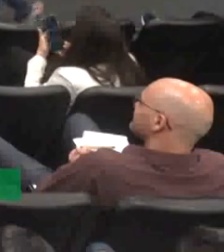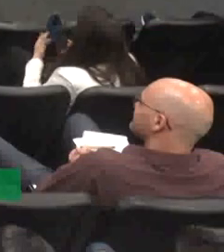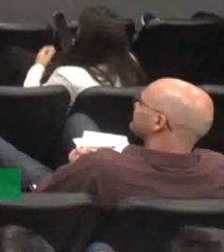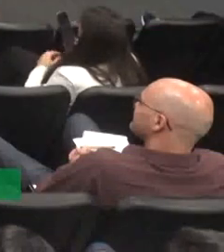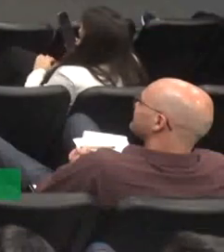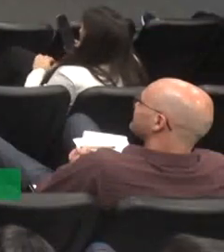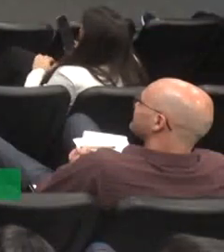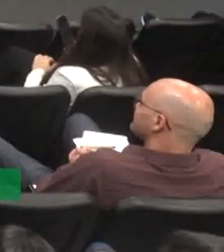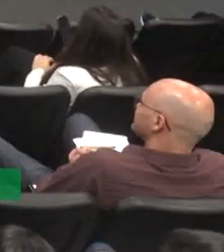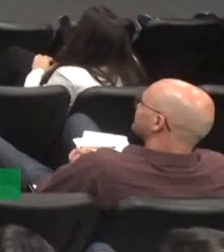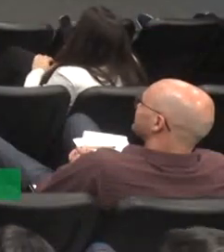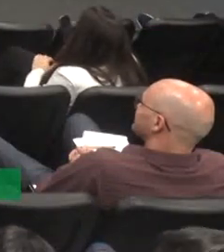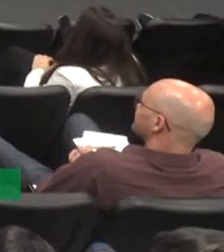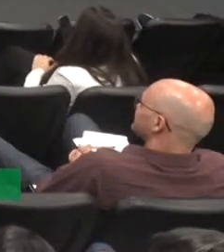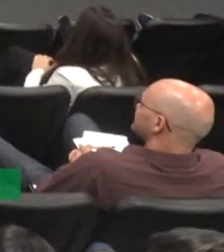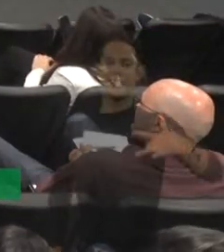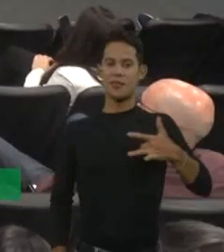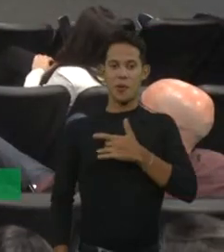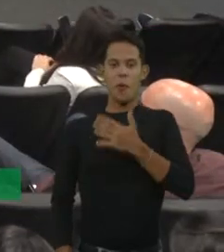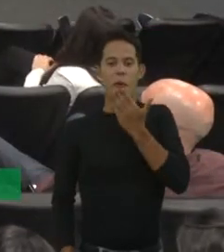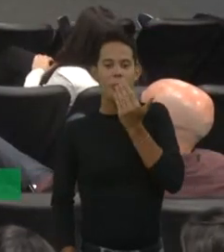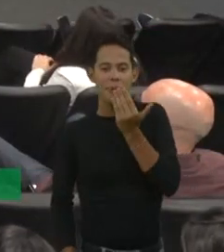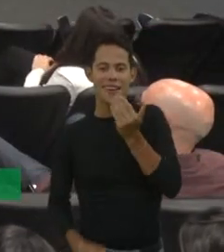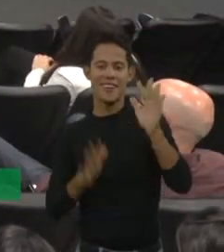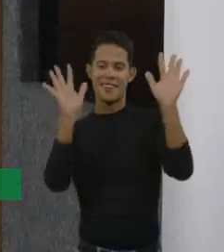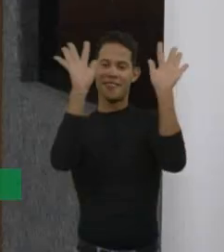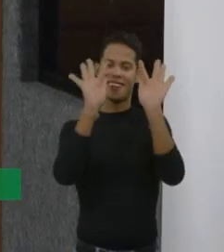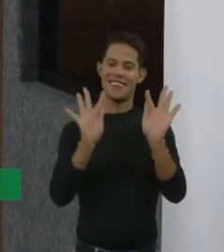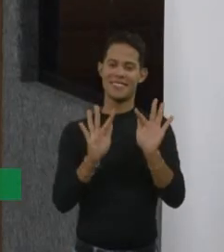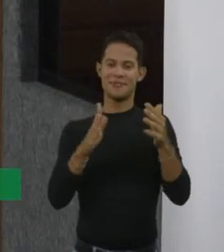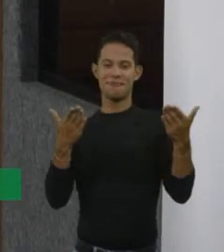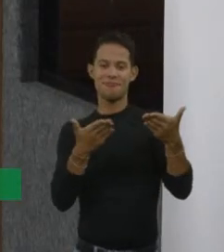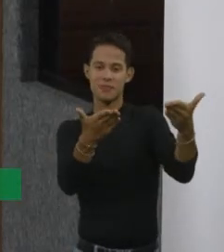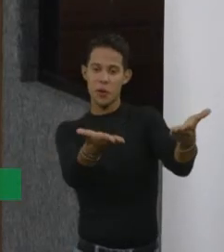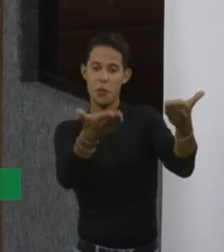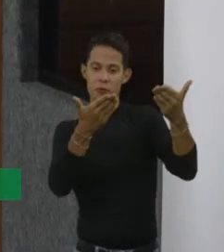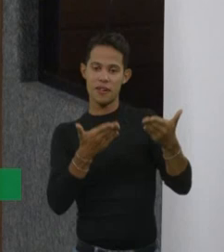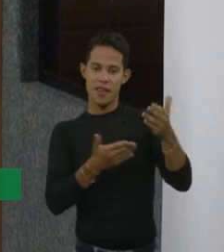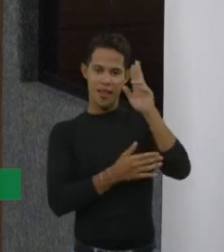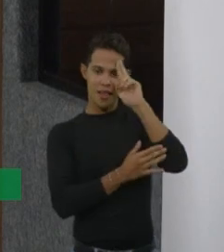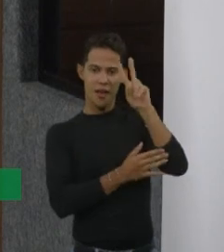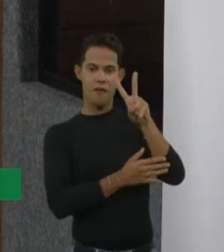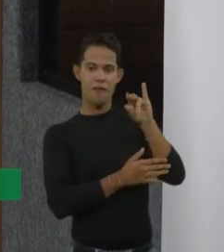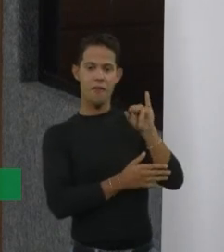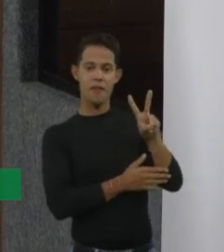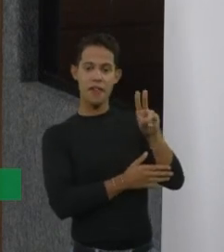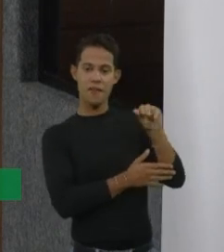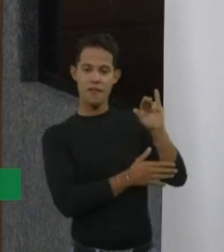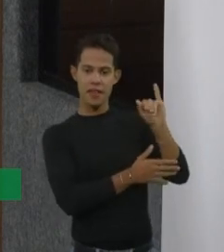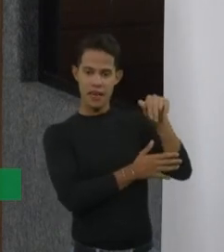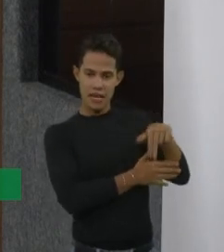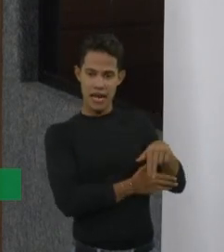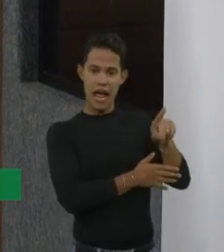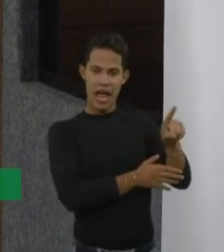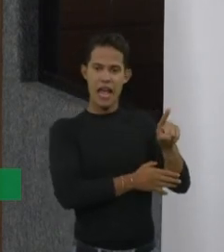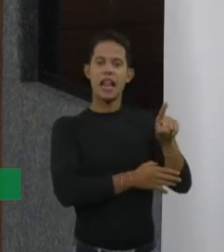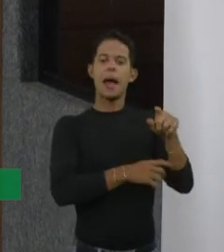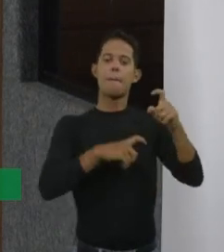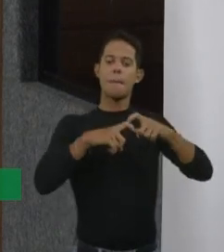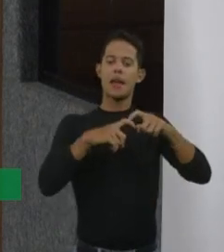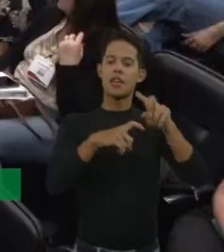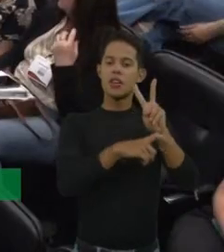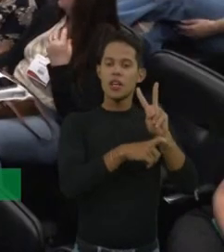Bem alimentados, felizes, gostaria de convidar a senhora Vivian Carla Brognoli Franco, hematologista e